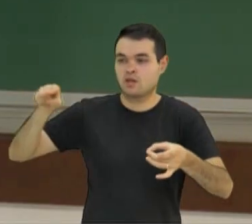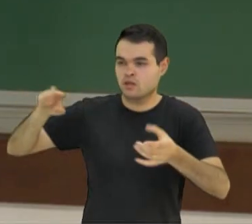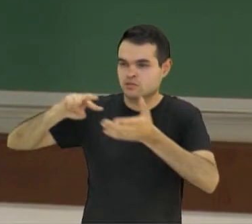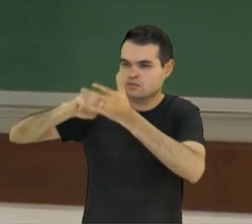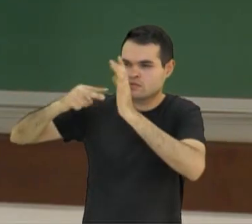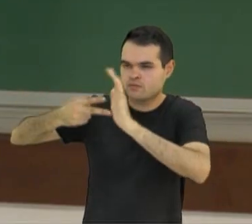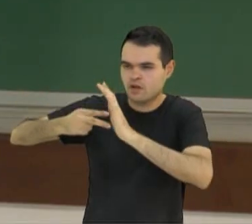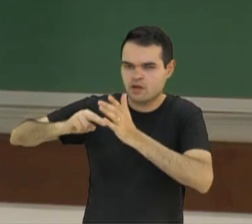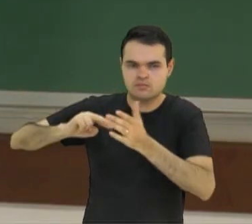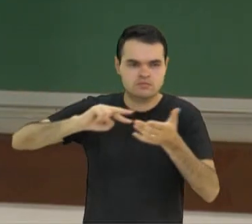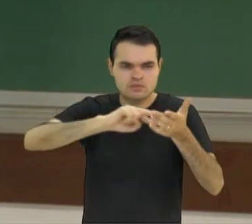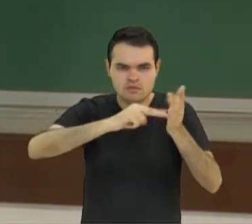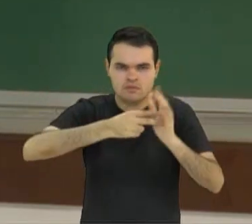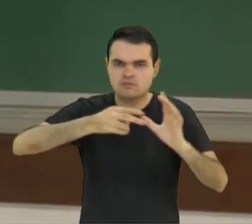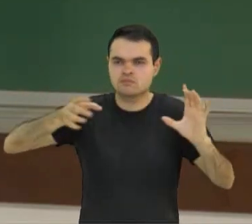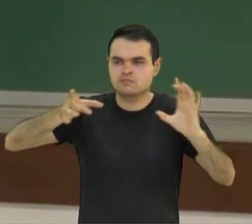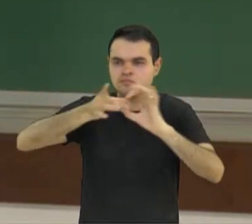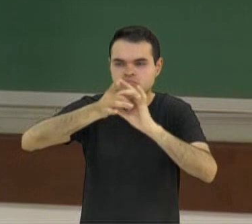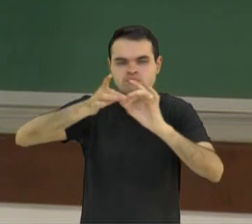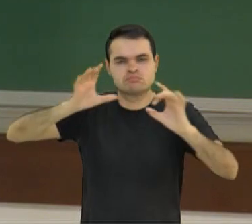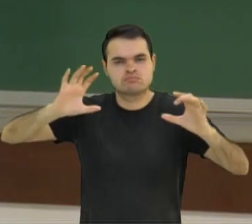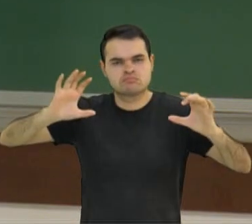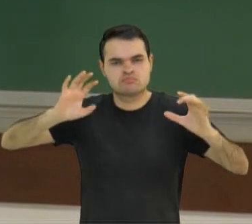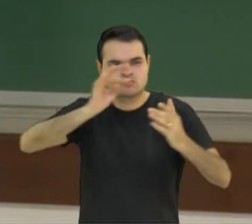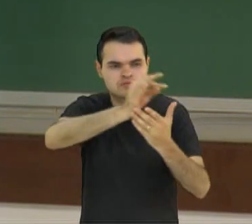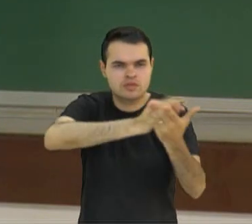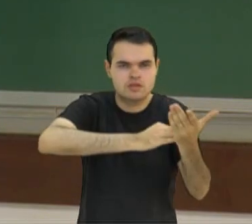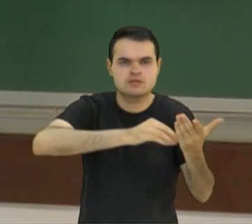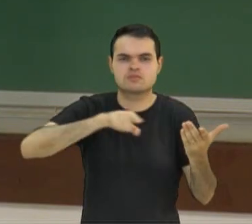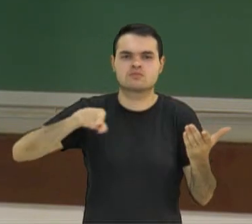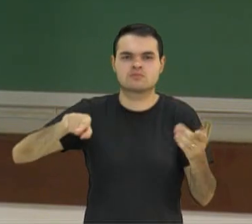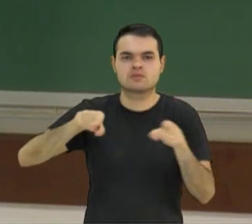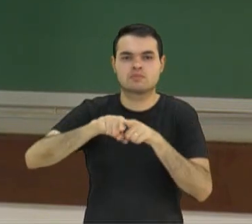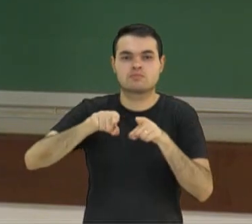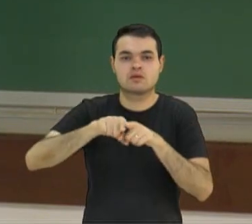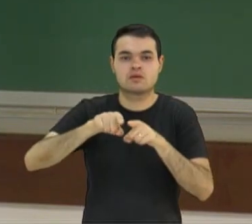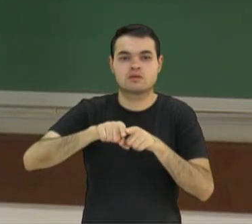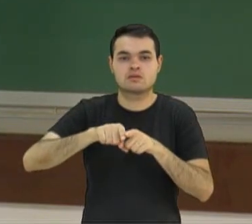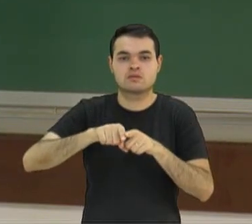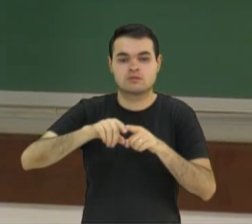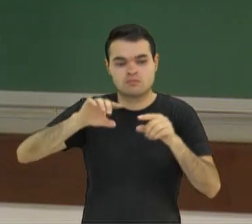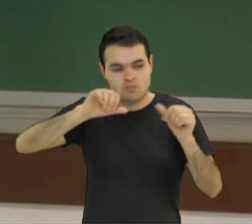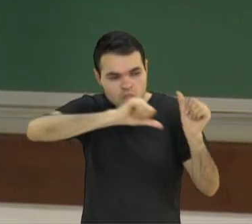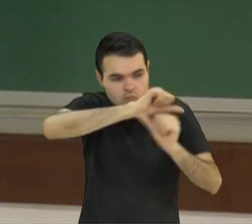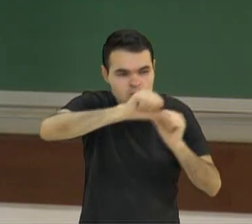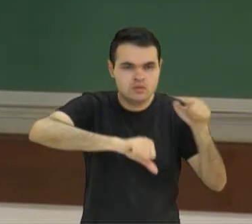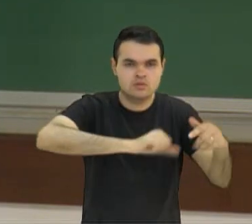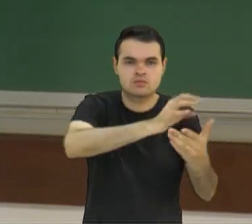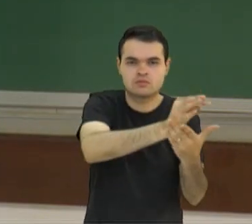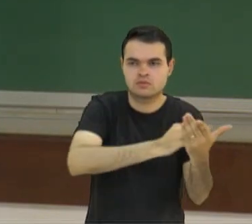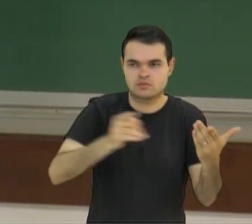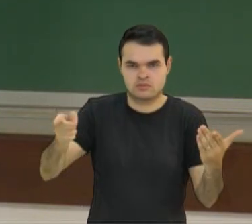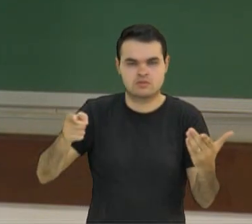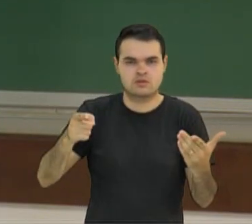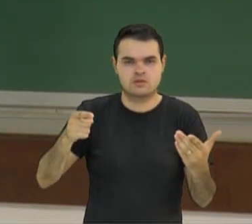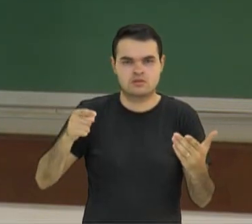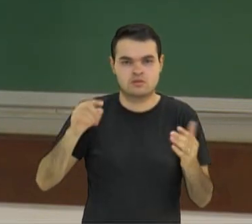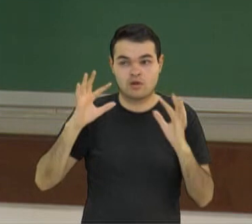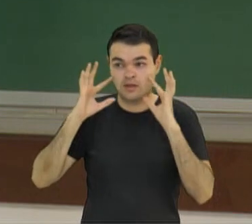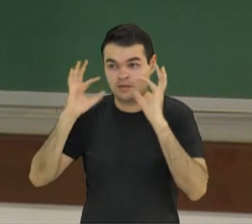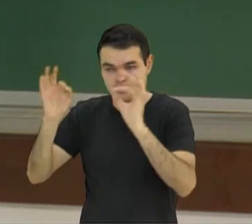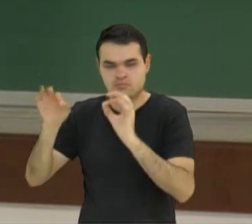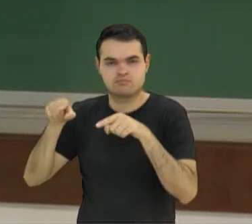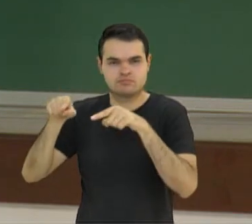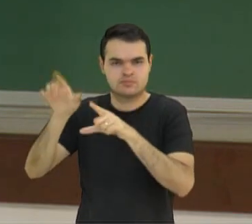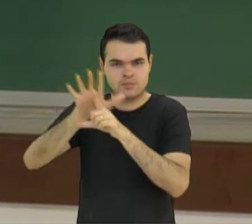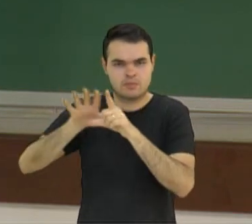trazidos por essa imagem completam o significado do texto e até mesmo modificam. Então, não perca de vista as imagens.